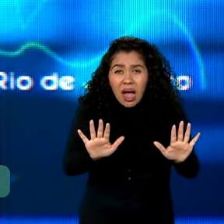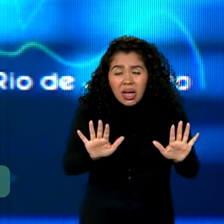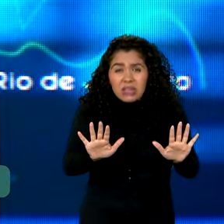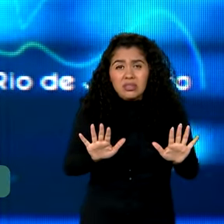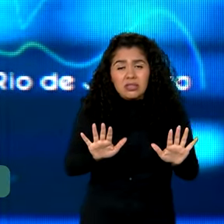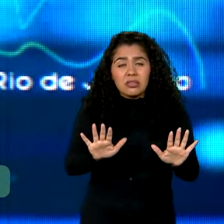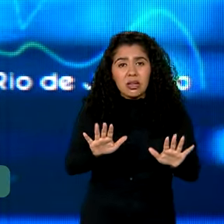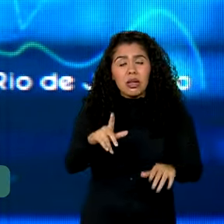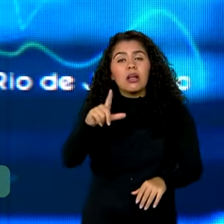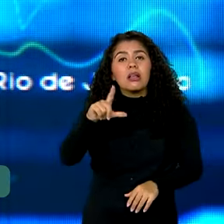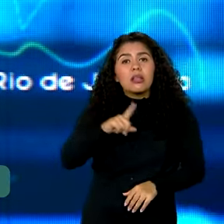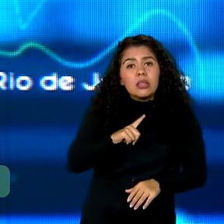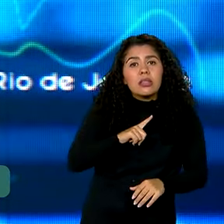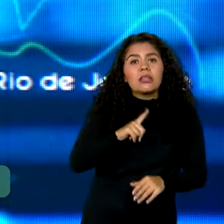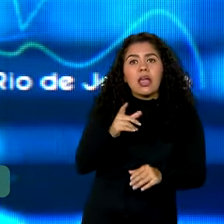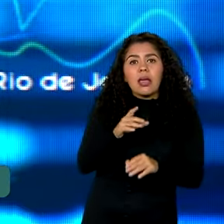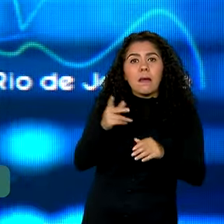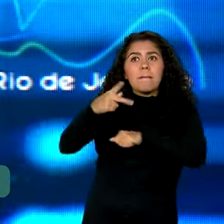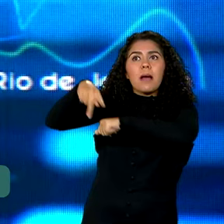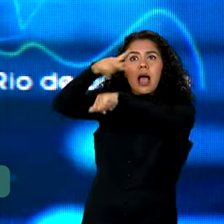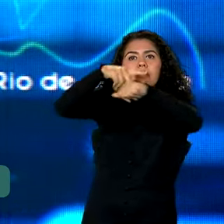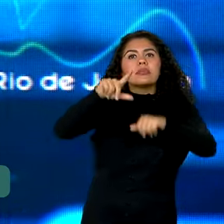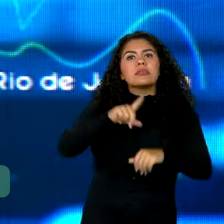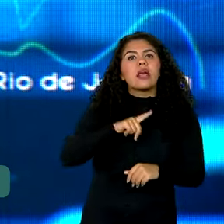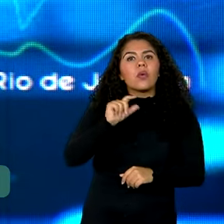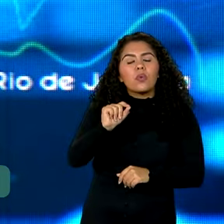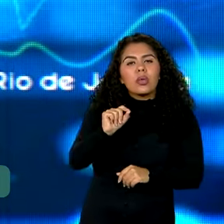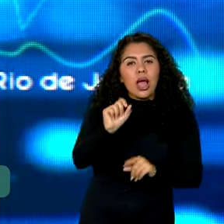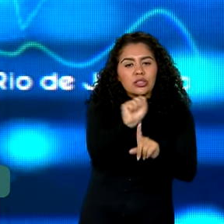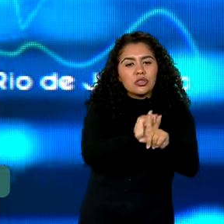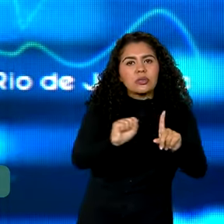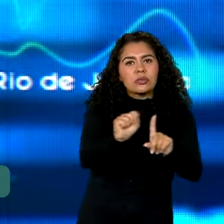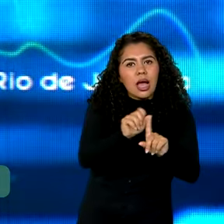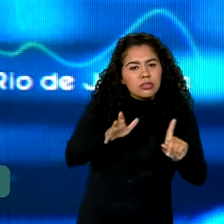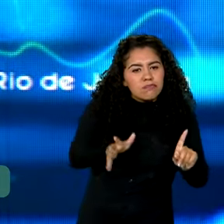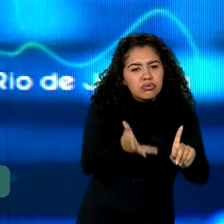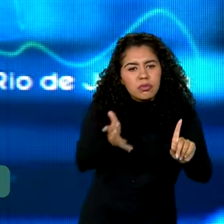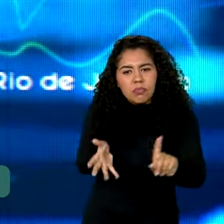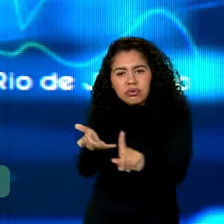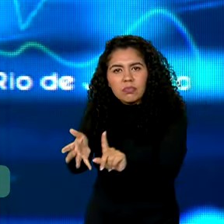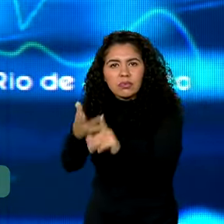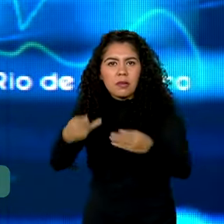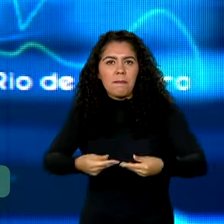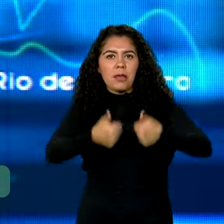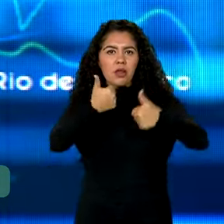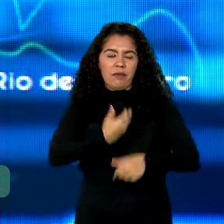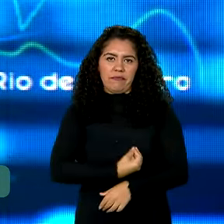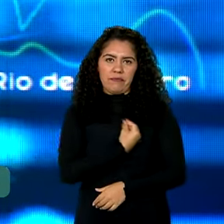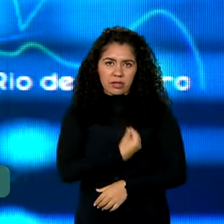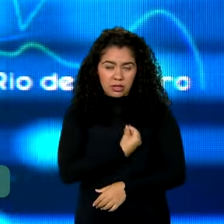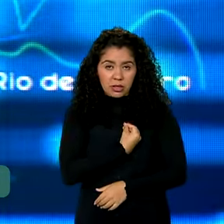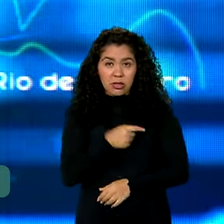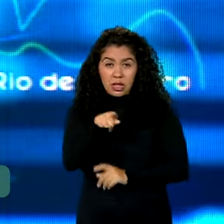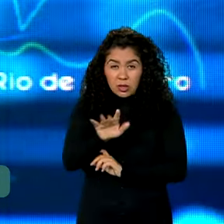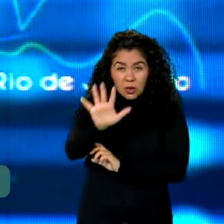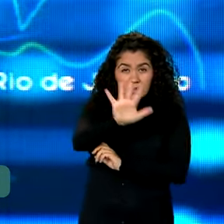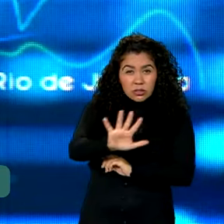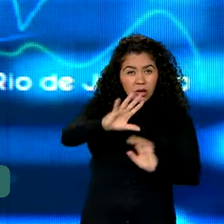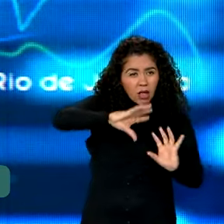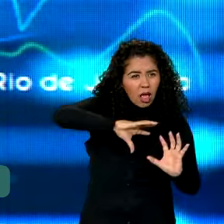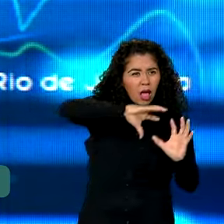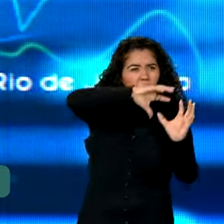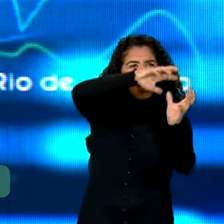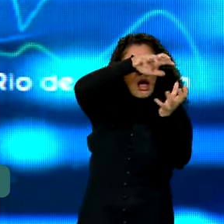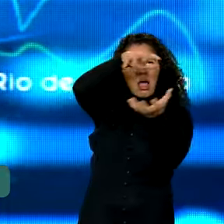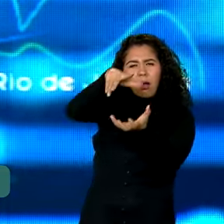menos tem um pouco, a sociedade pode melhorar de vida. Em um cenário internacional de